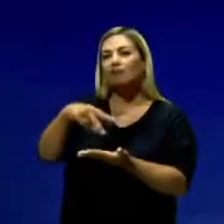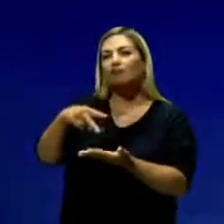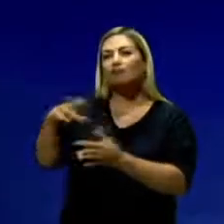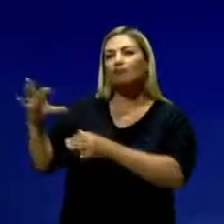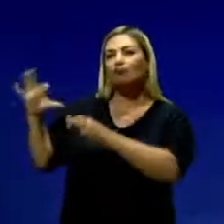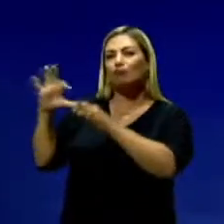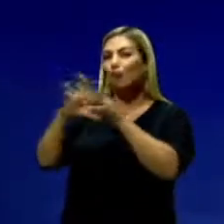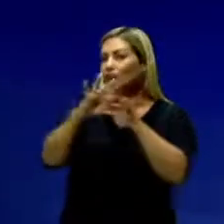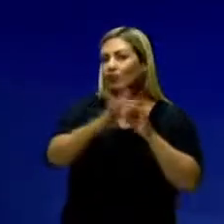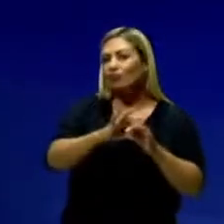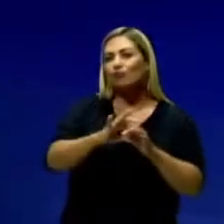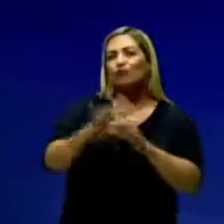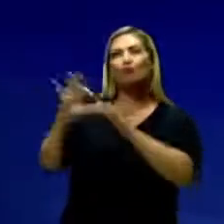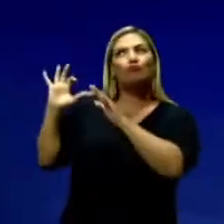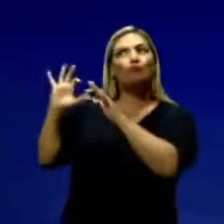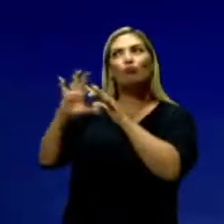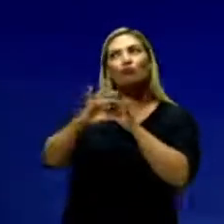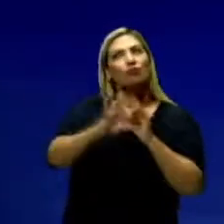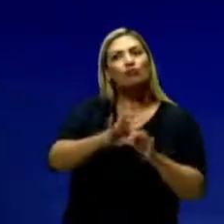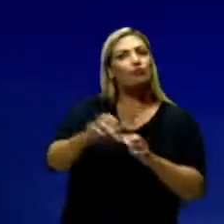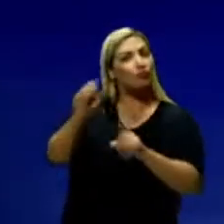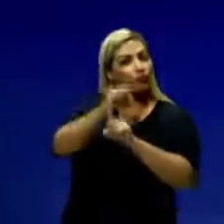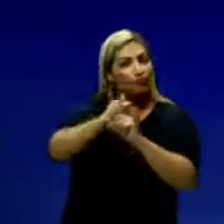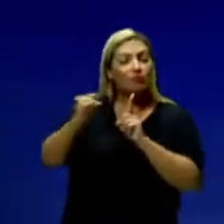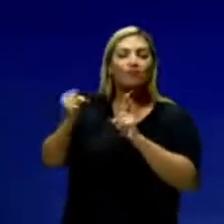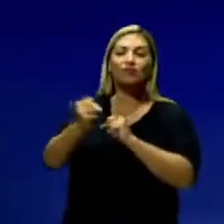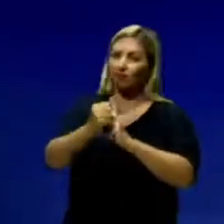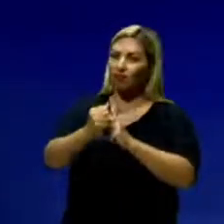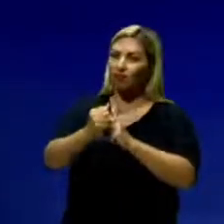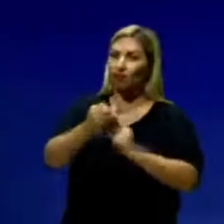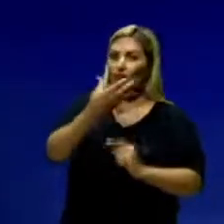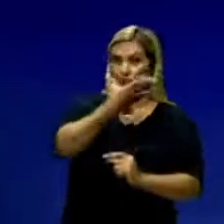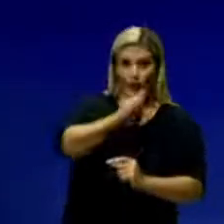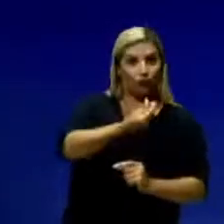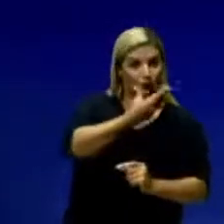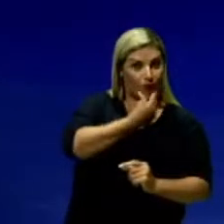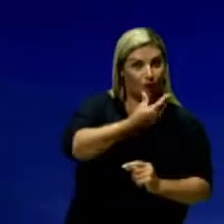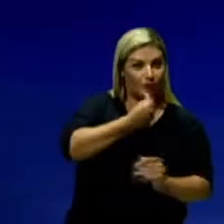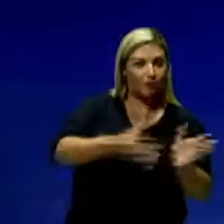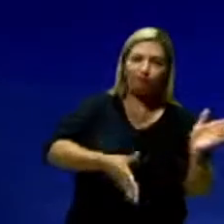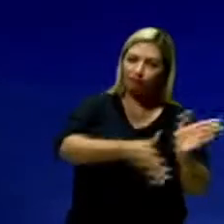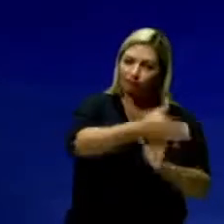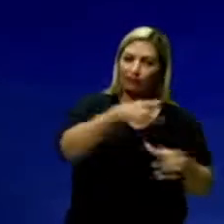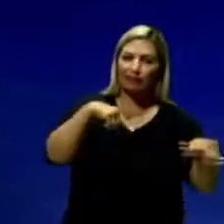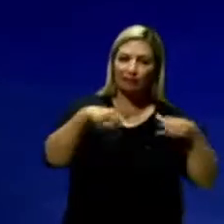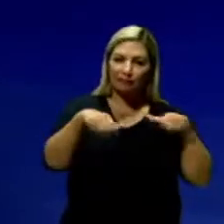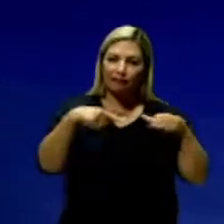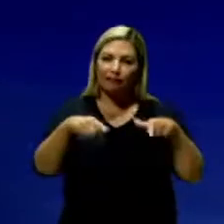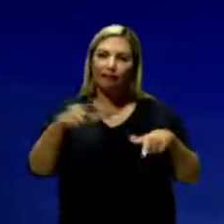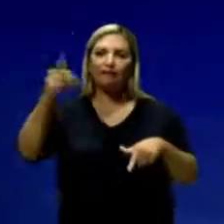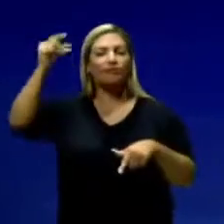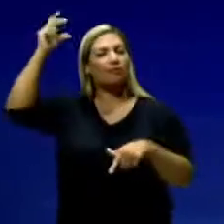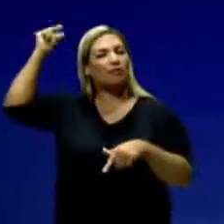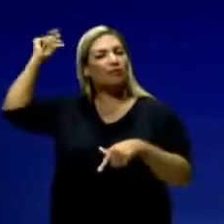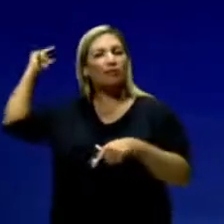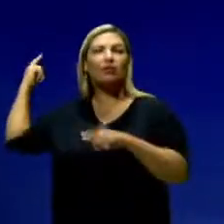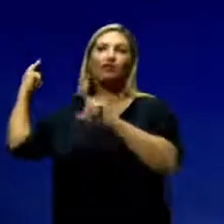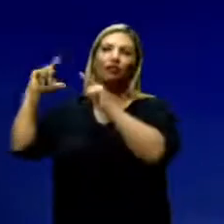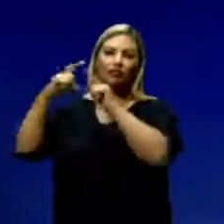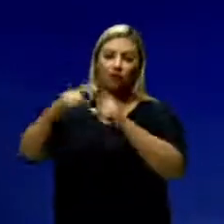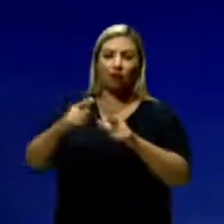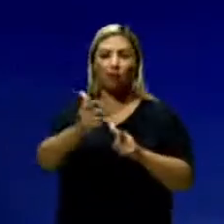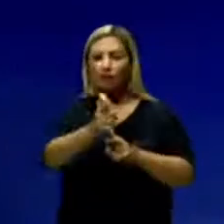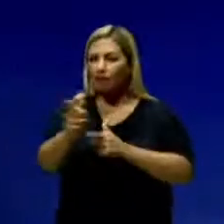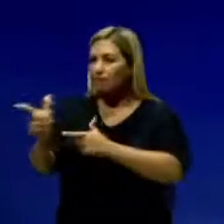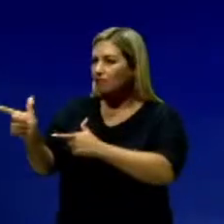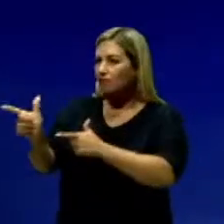um contexto social. E normalmente, os homens, eles saíam para trabalhar isso antigamente, para caçar